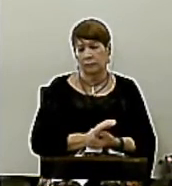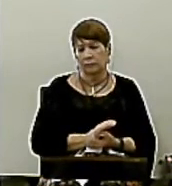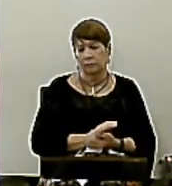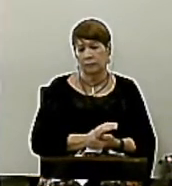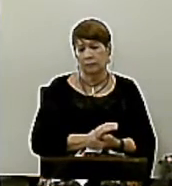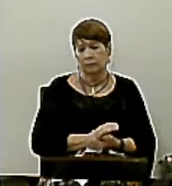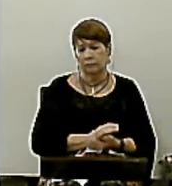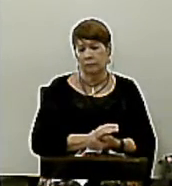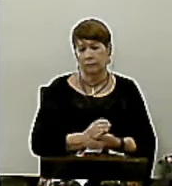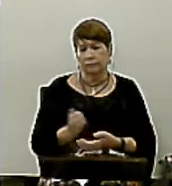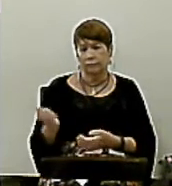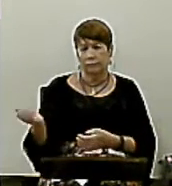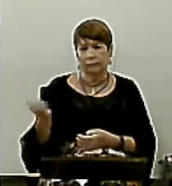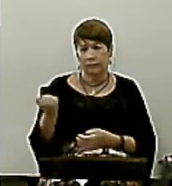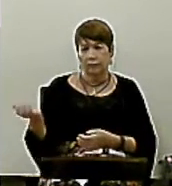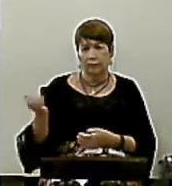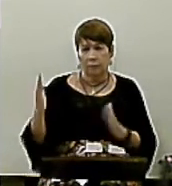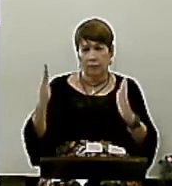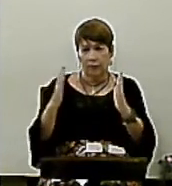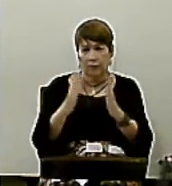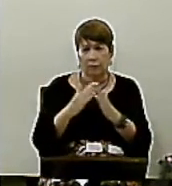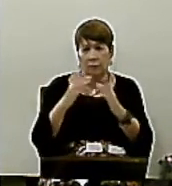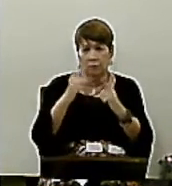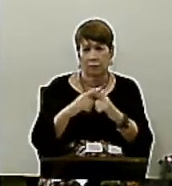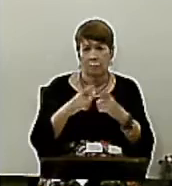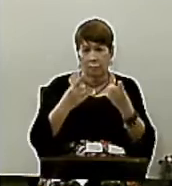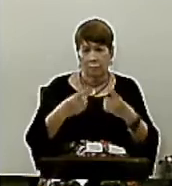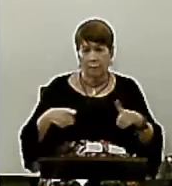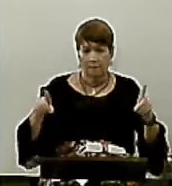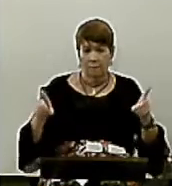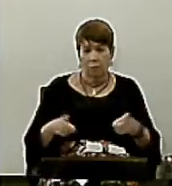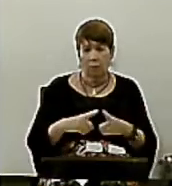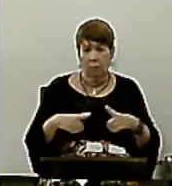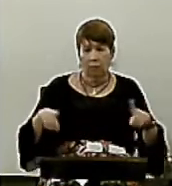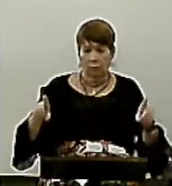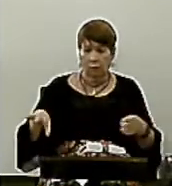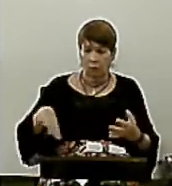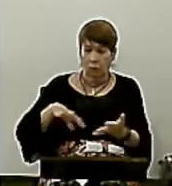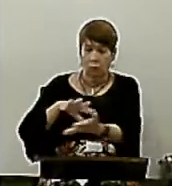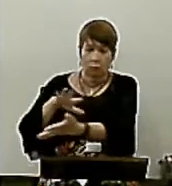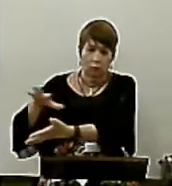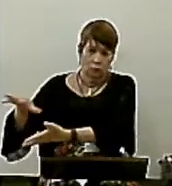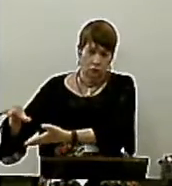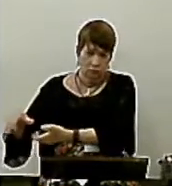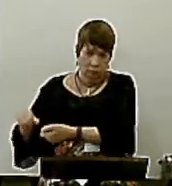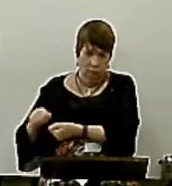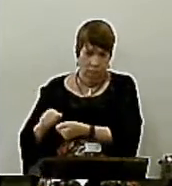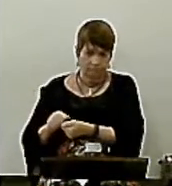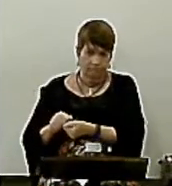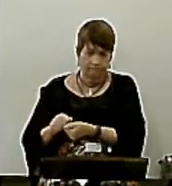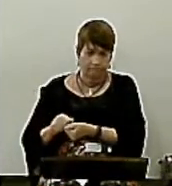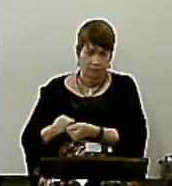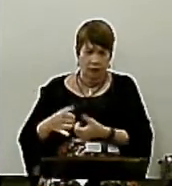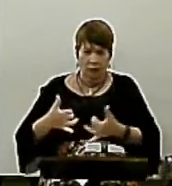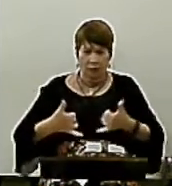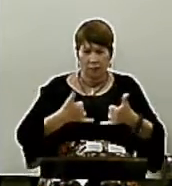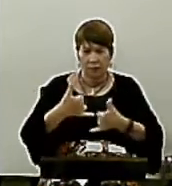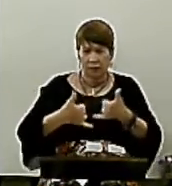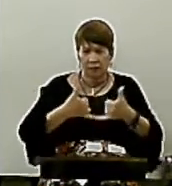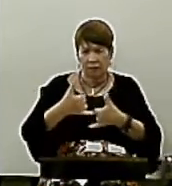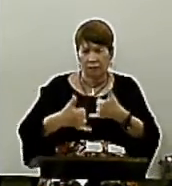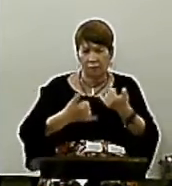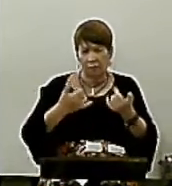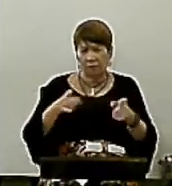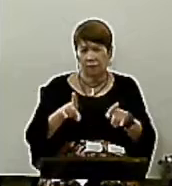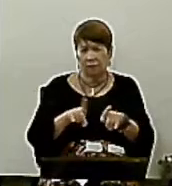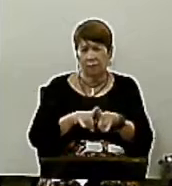Mas nós queremos Trazer para a igreja A música Lá de fora O ritmo Lá de fora As brincadeiras Lá de fora